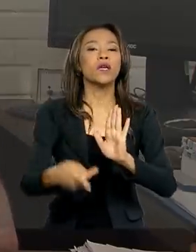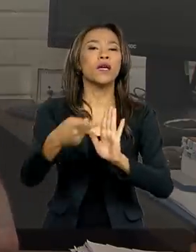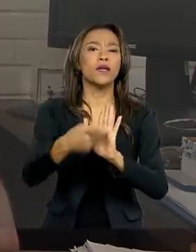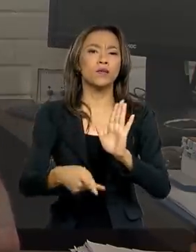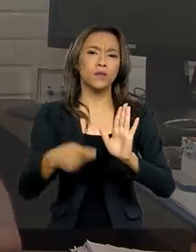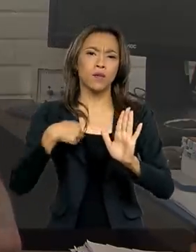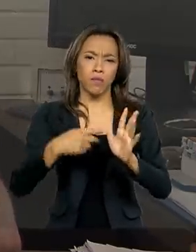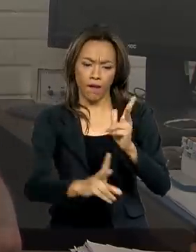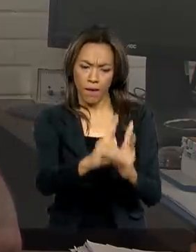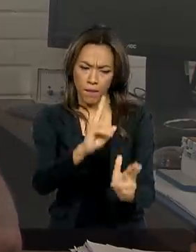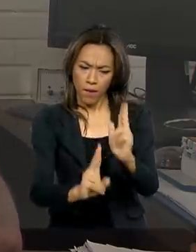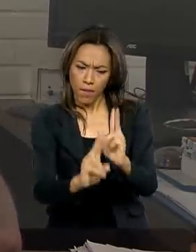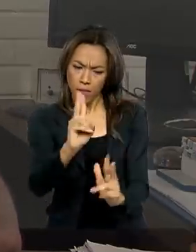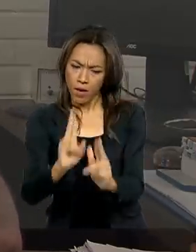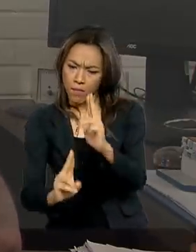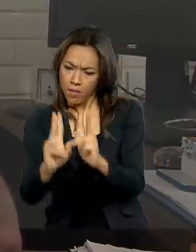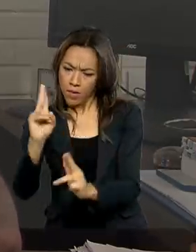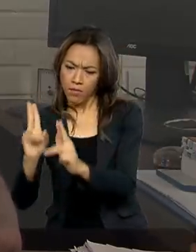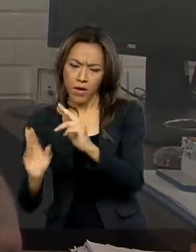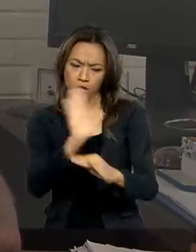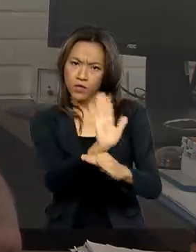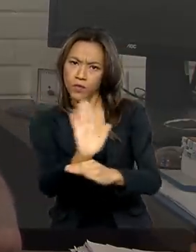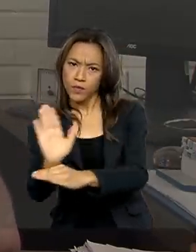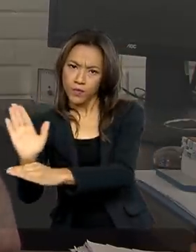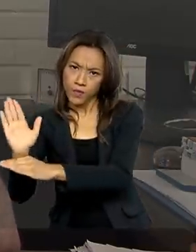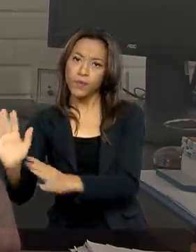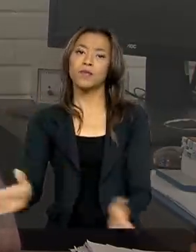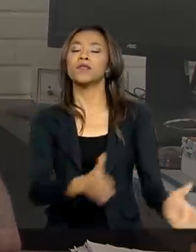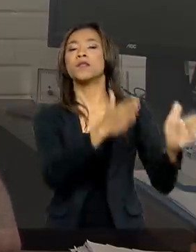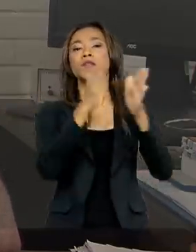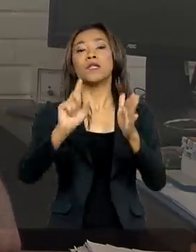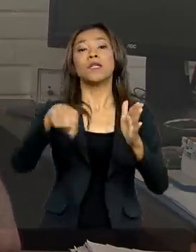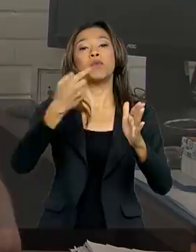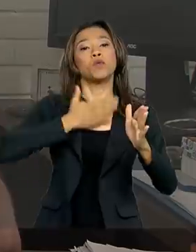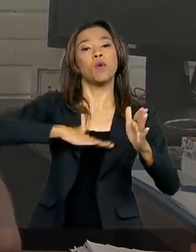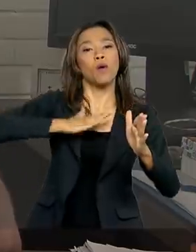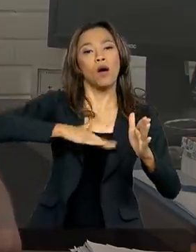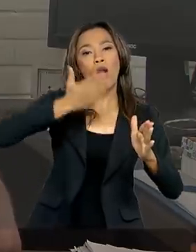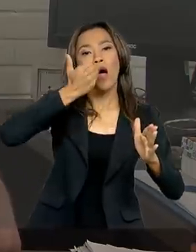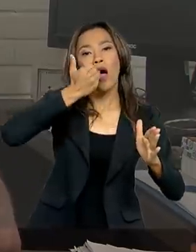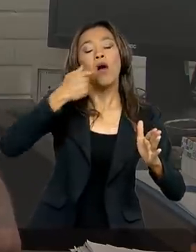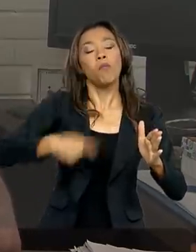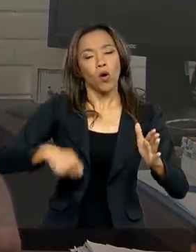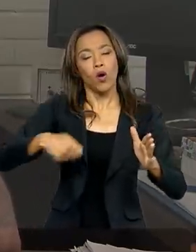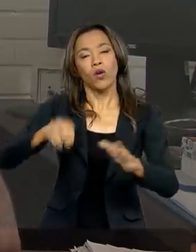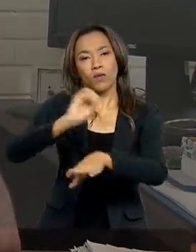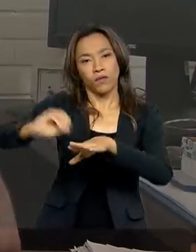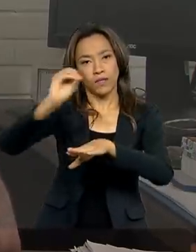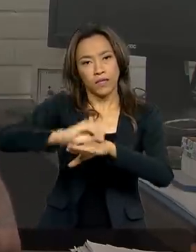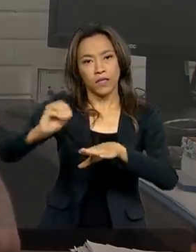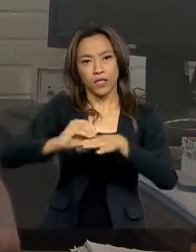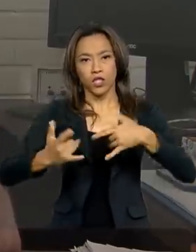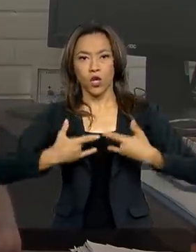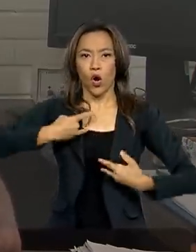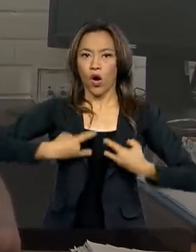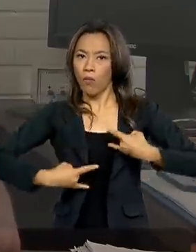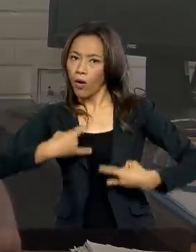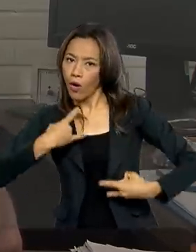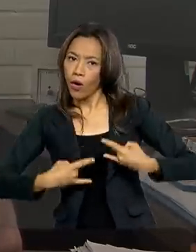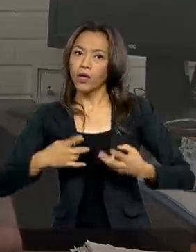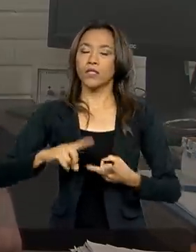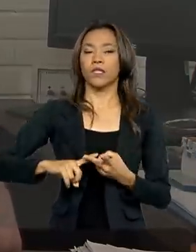curta-metragem. Os alunos, num intervalo ali depois do almoço, podem estar fazendo oficina de robótica, de pilates,